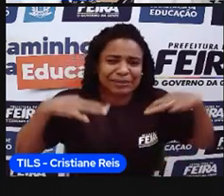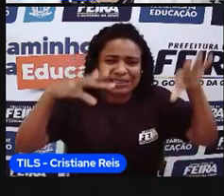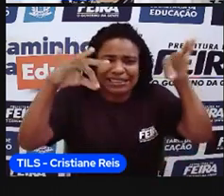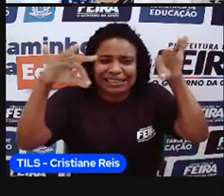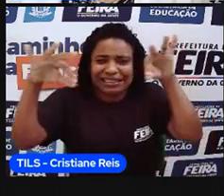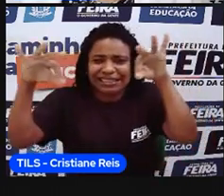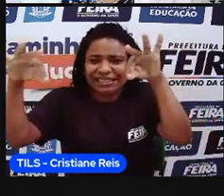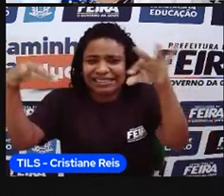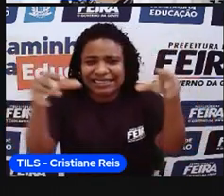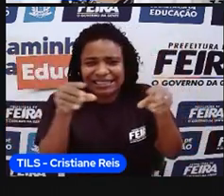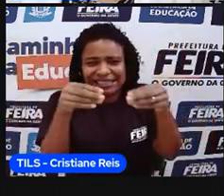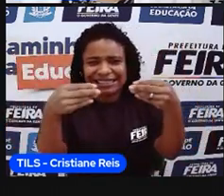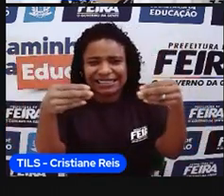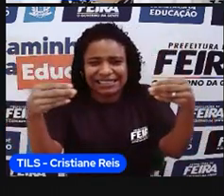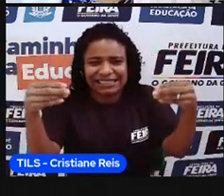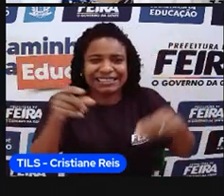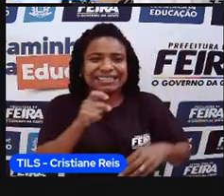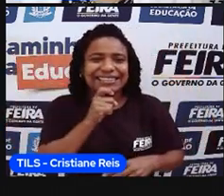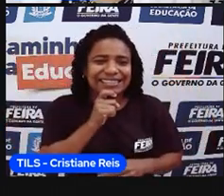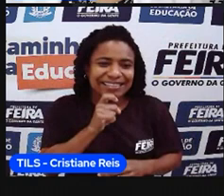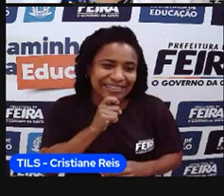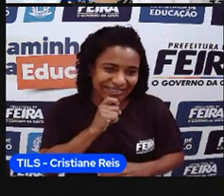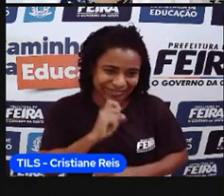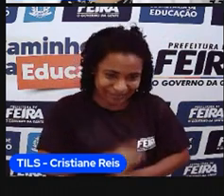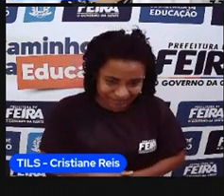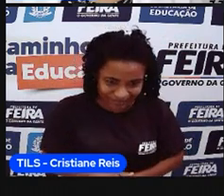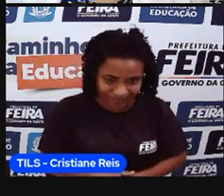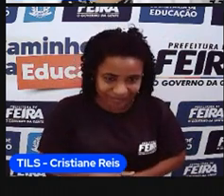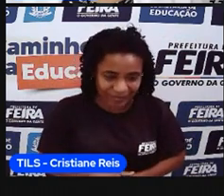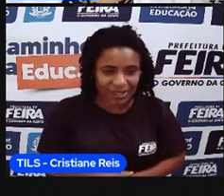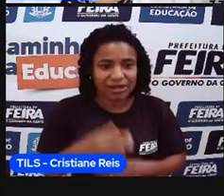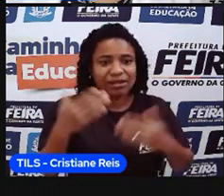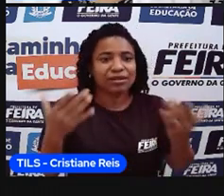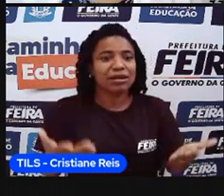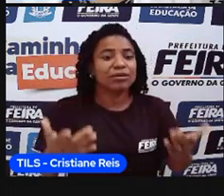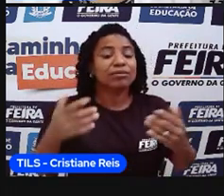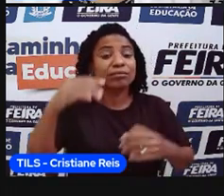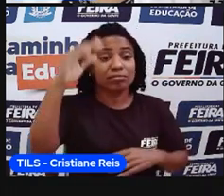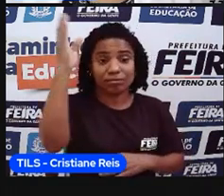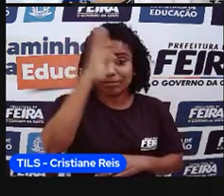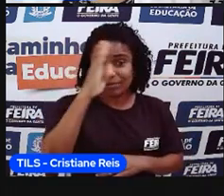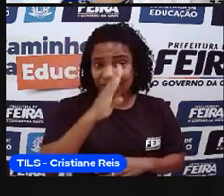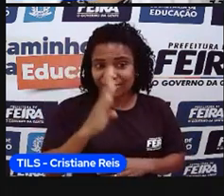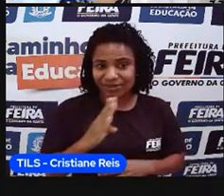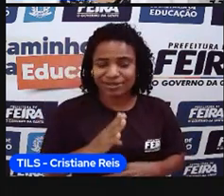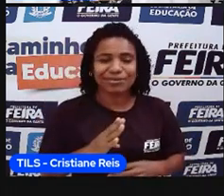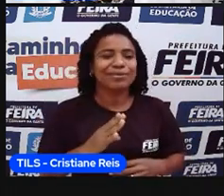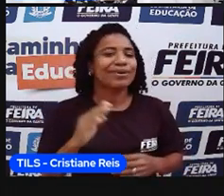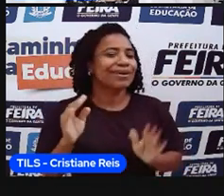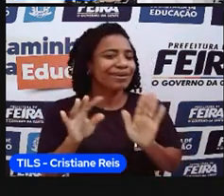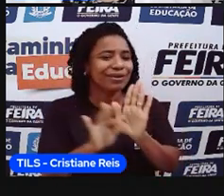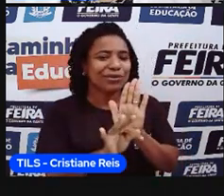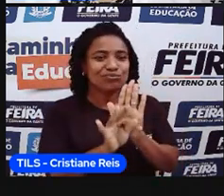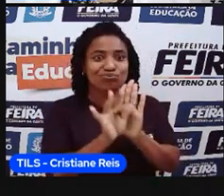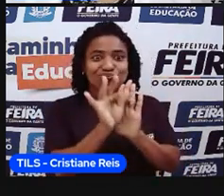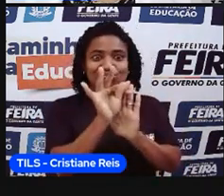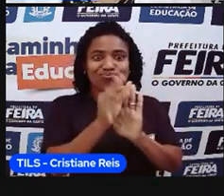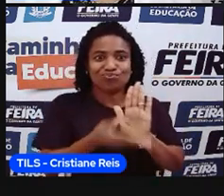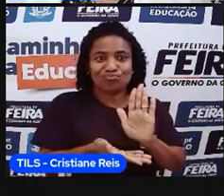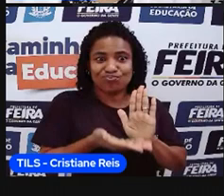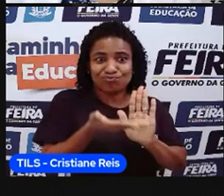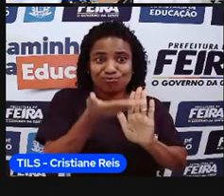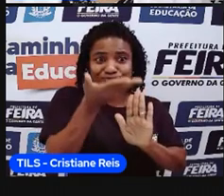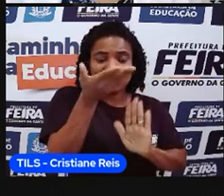Então, a gente tem essa característica aqui de ter a maior parte das nossas terras na zona tropical, portanto, uma zona quente, com temperaturas